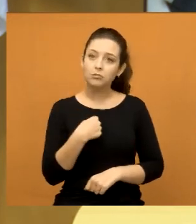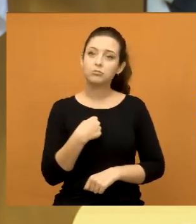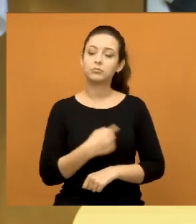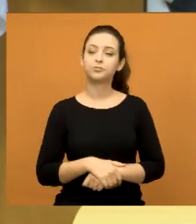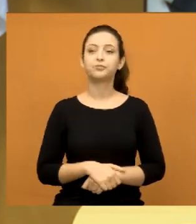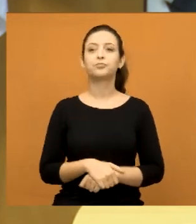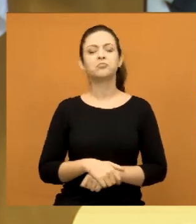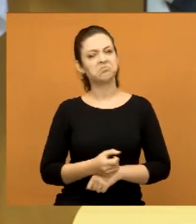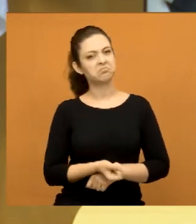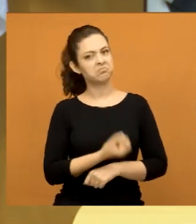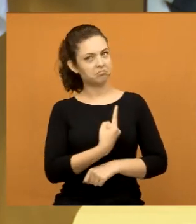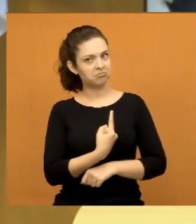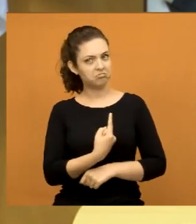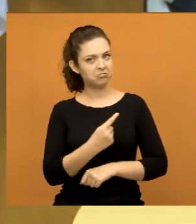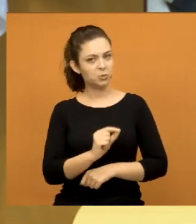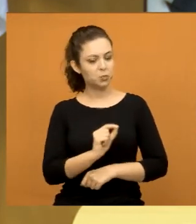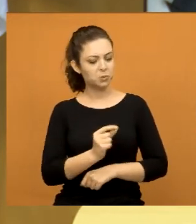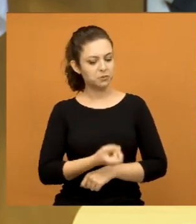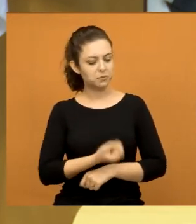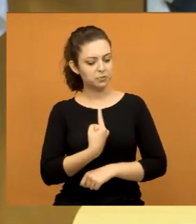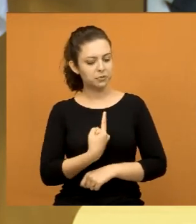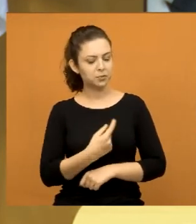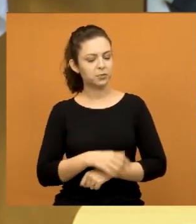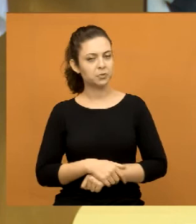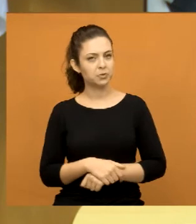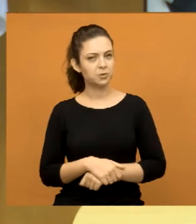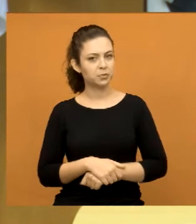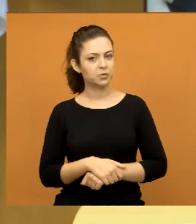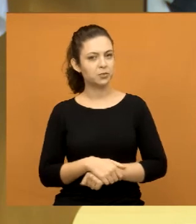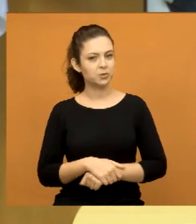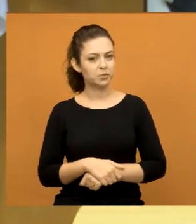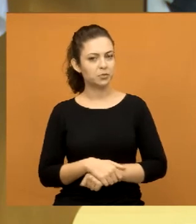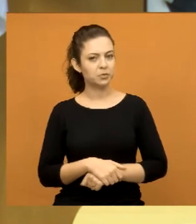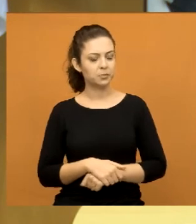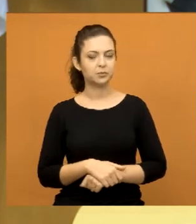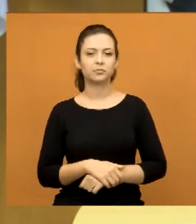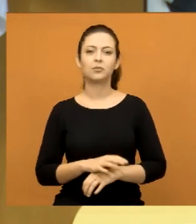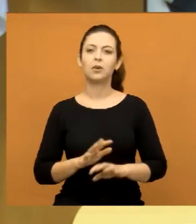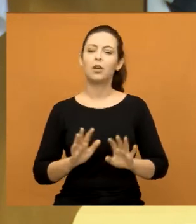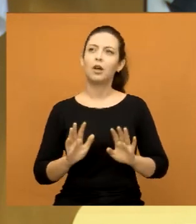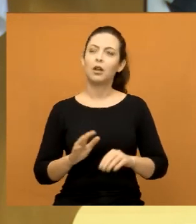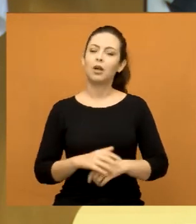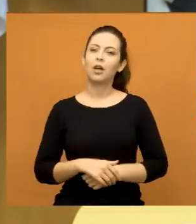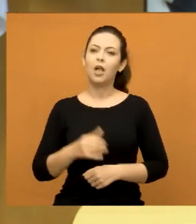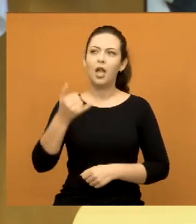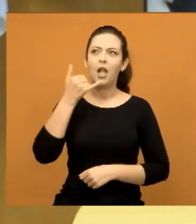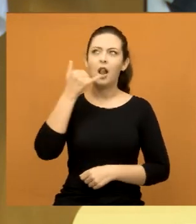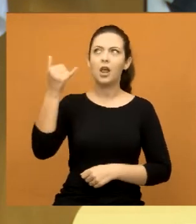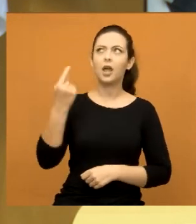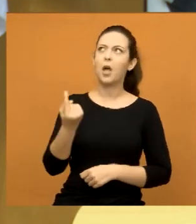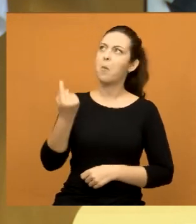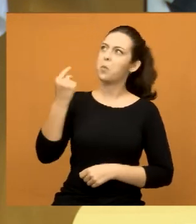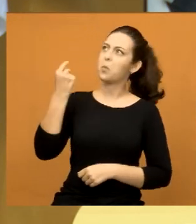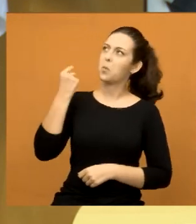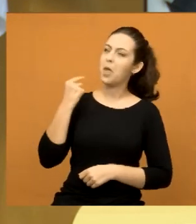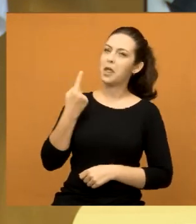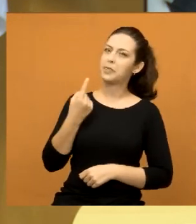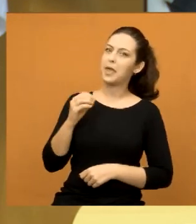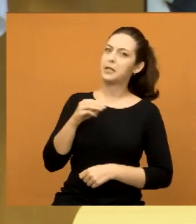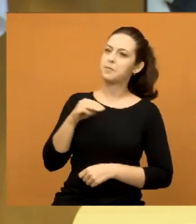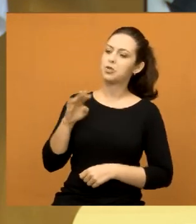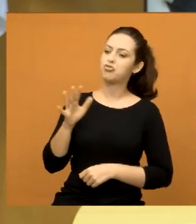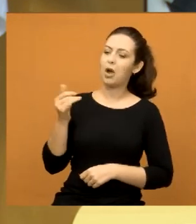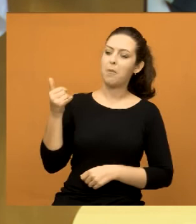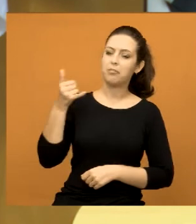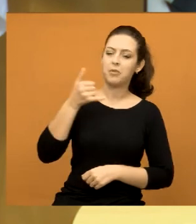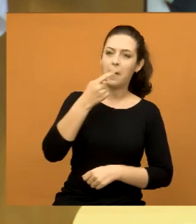Mas o que estranhou, o me estranha foi o seguinte, olha, quando eu liguei faz 10 minutos que saiu, já